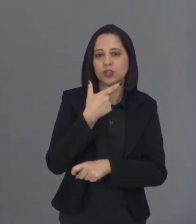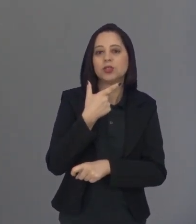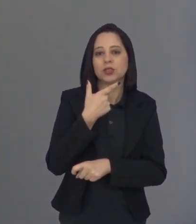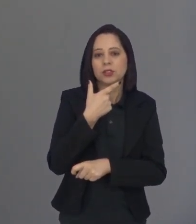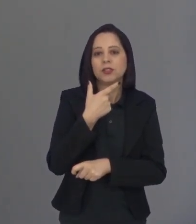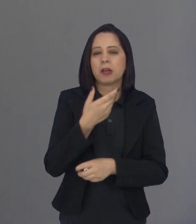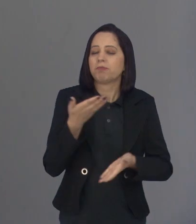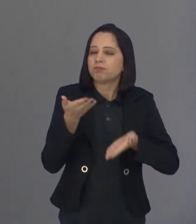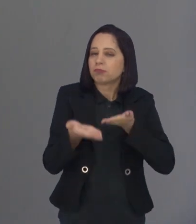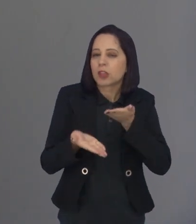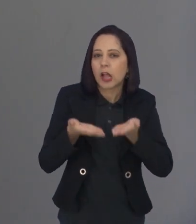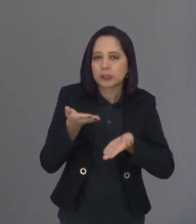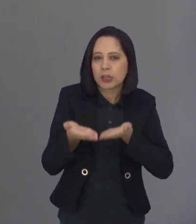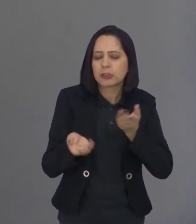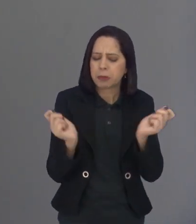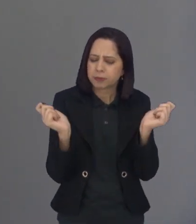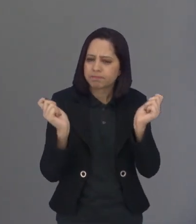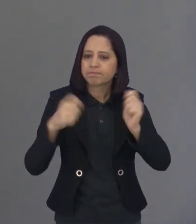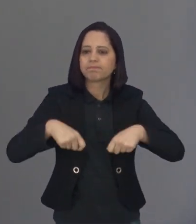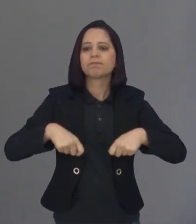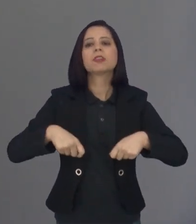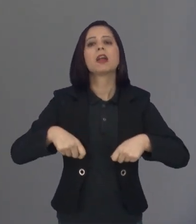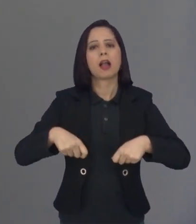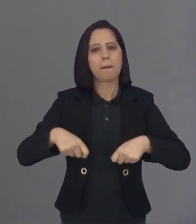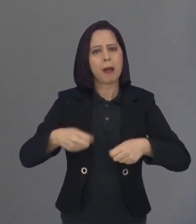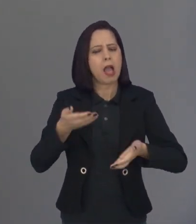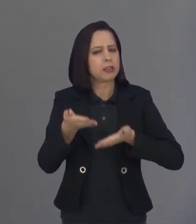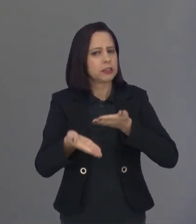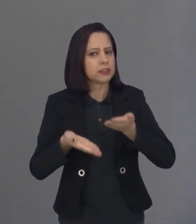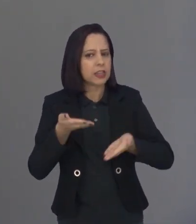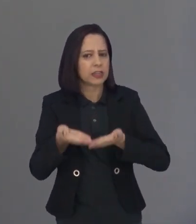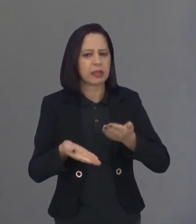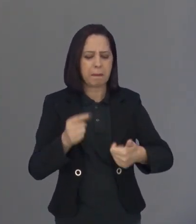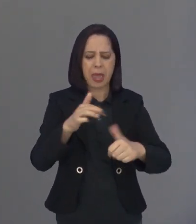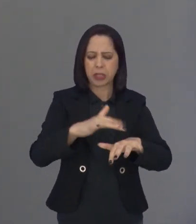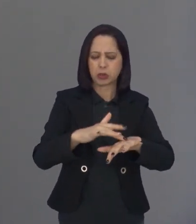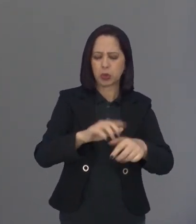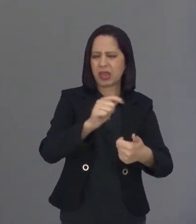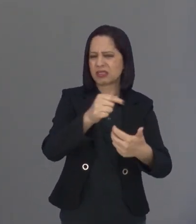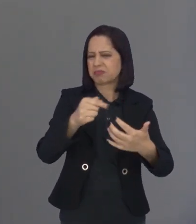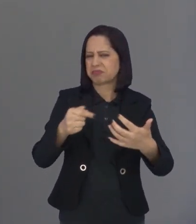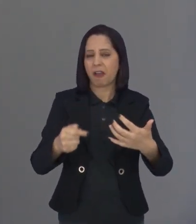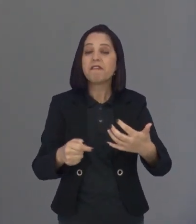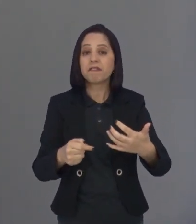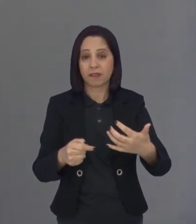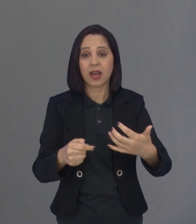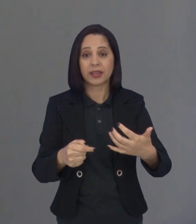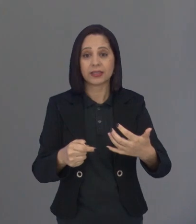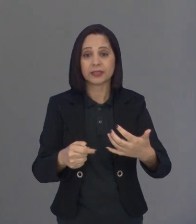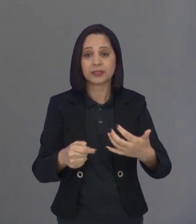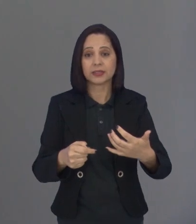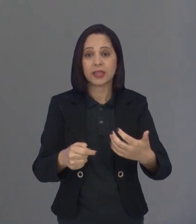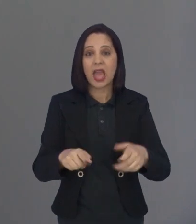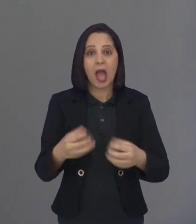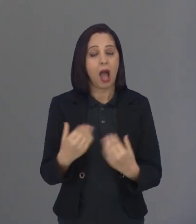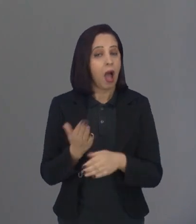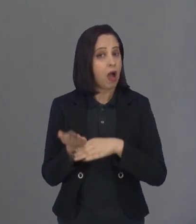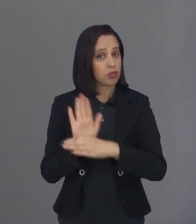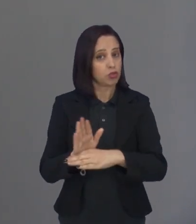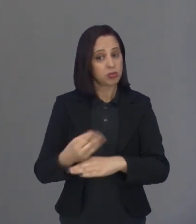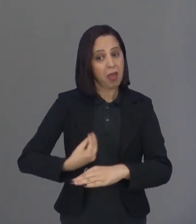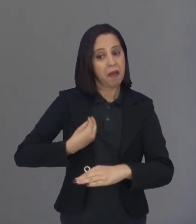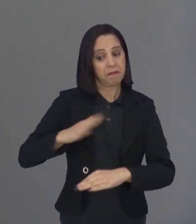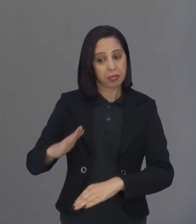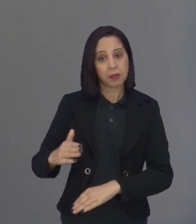tem revelado um potencial incrível para tratamento de várias doenças, né? Contribuindo principalmente para a qualidade de vida de